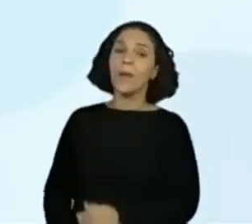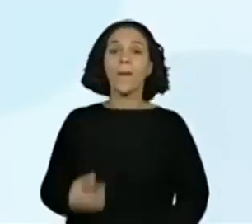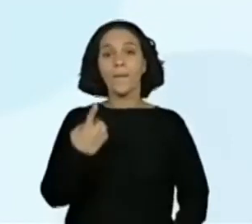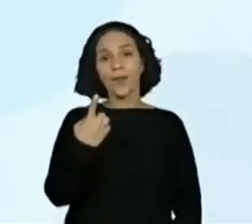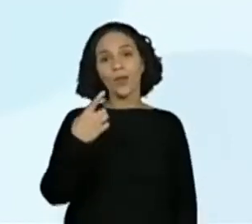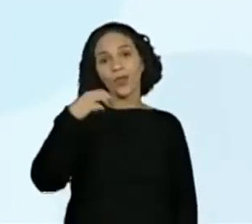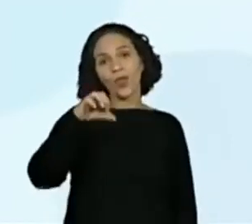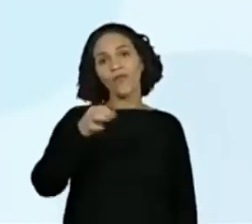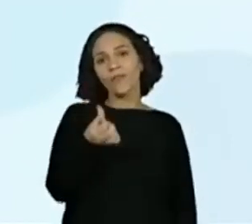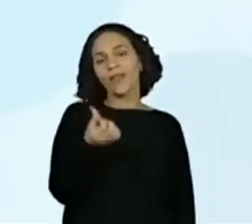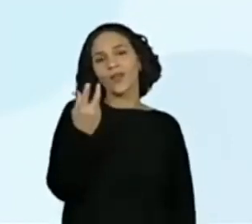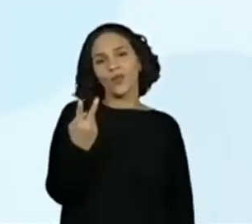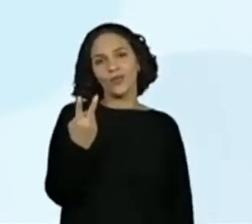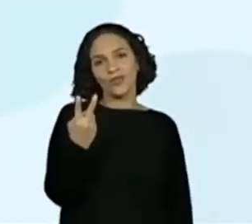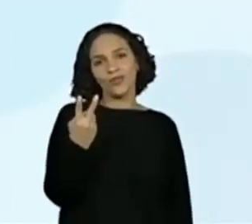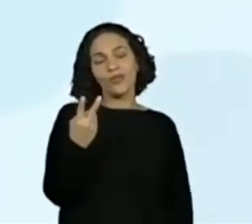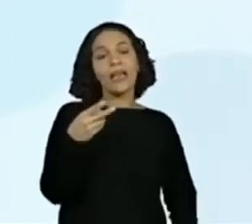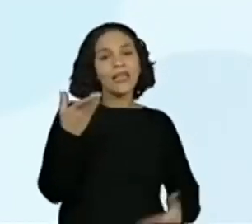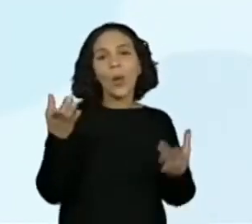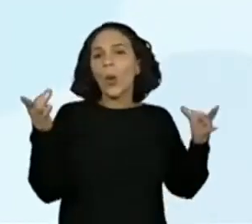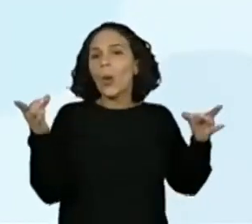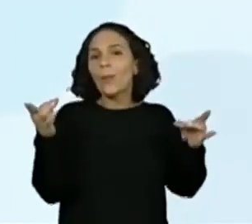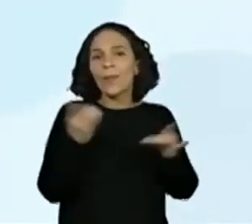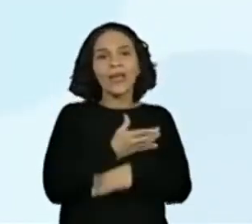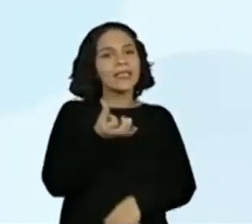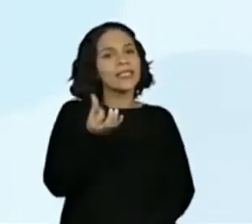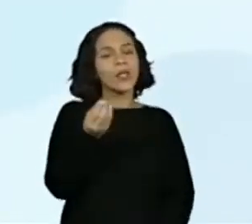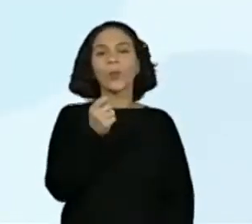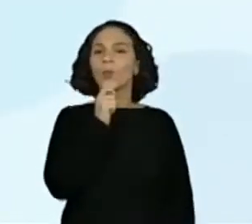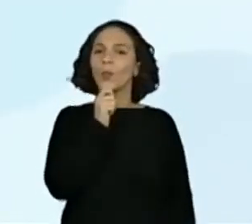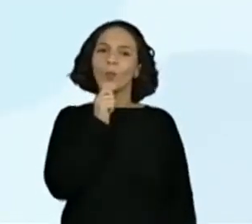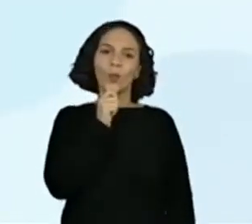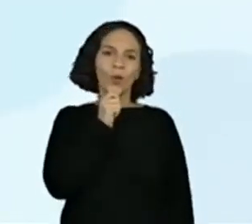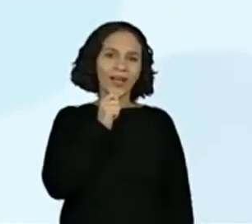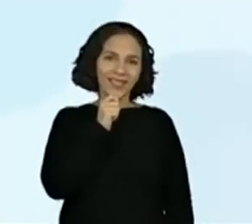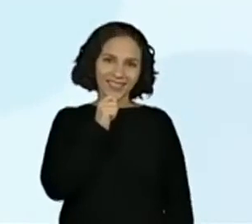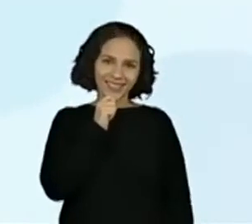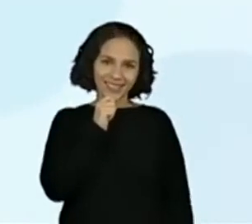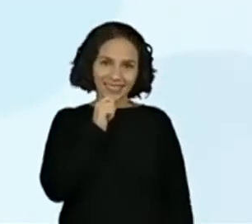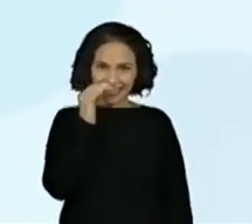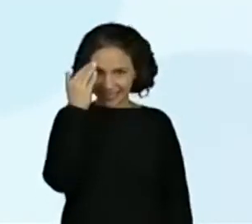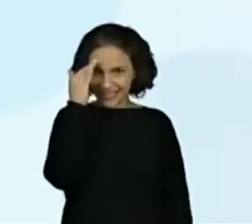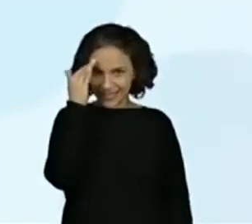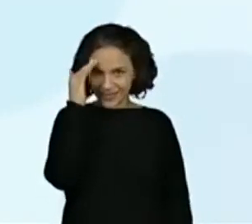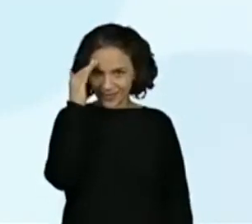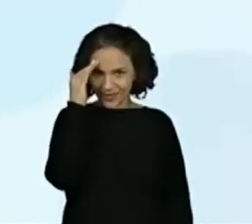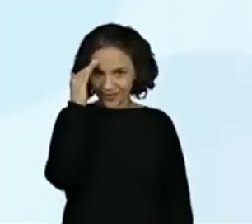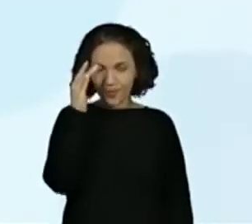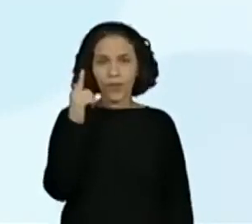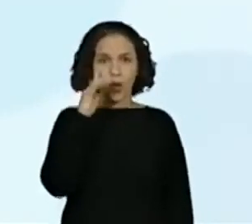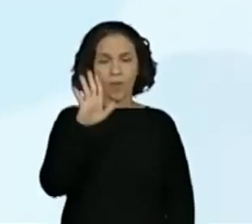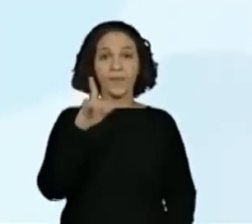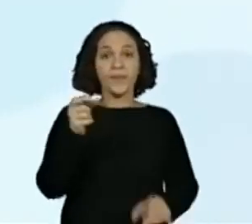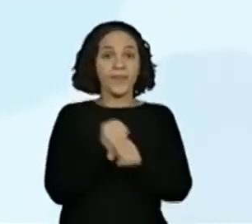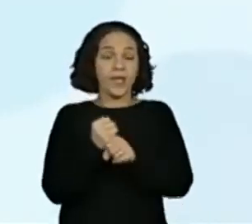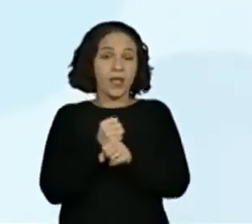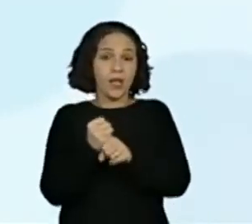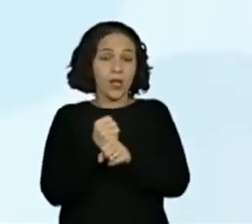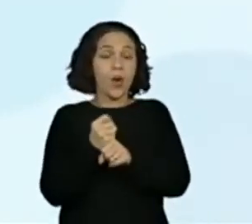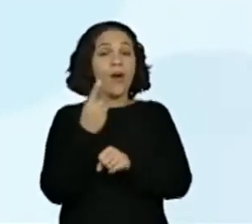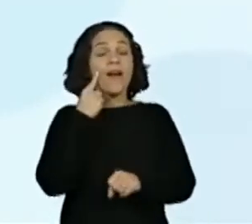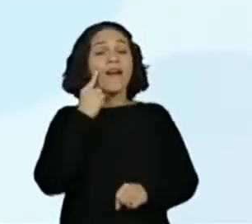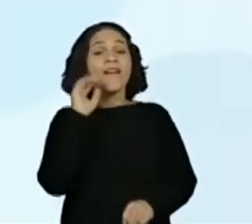1962. Certo? Então, a gente tem que pensar o seguinte. Vamos lá. Ele faleceu em 62, em